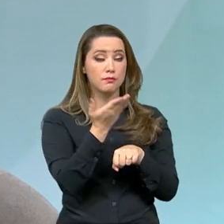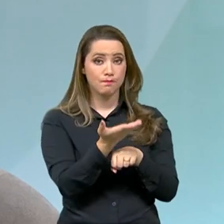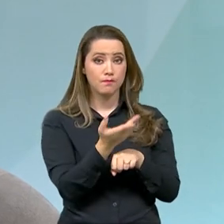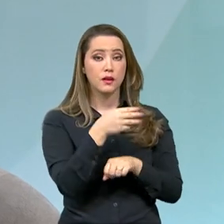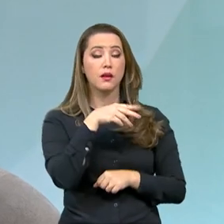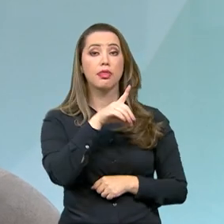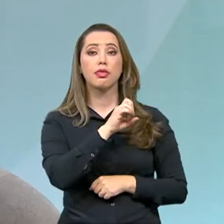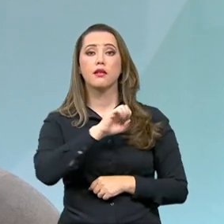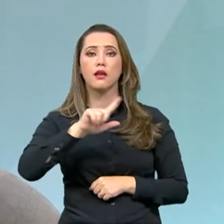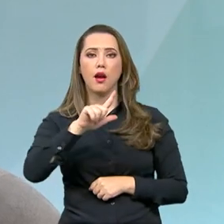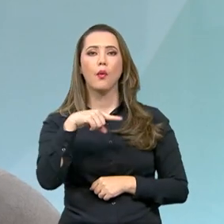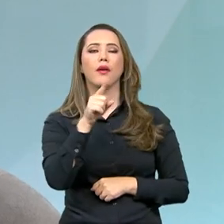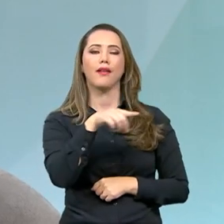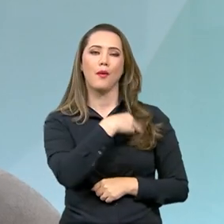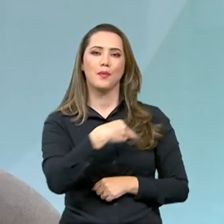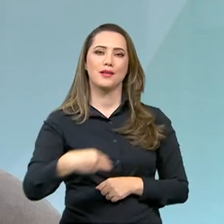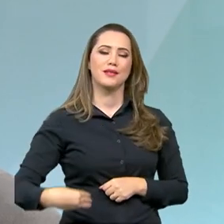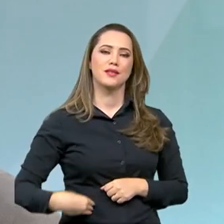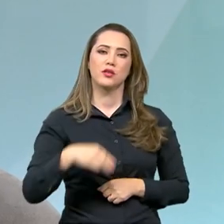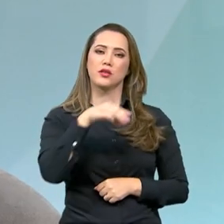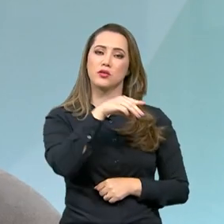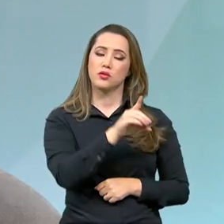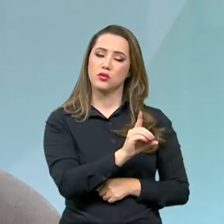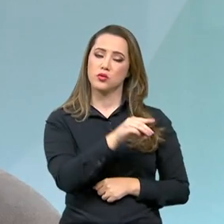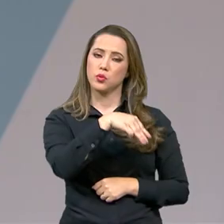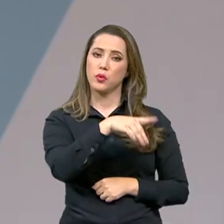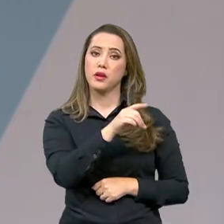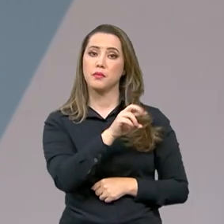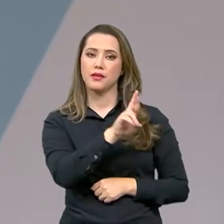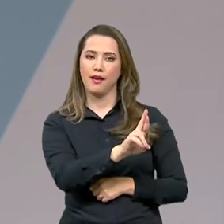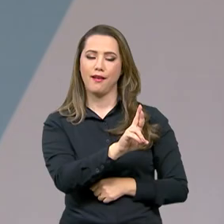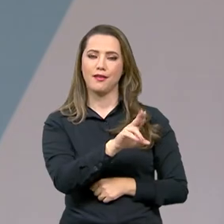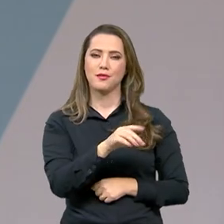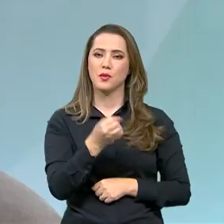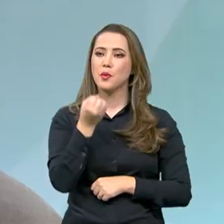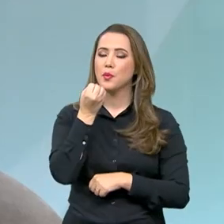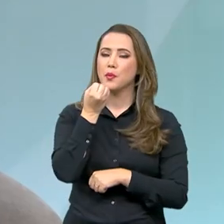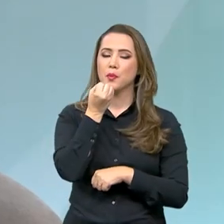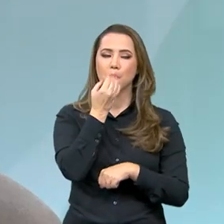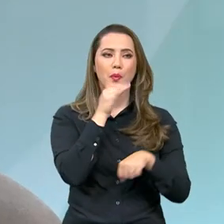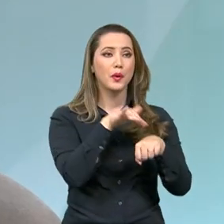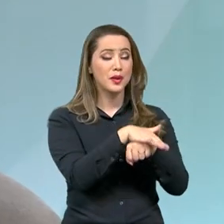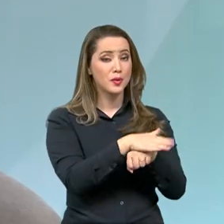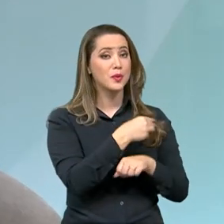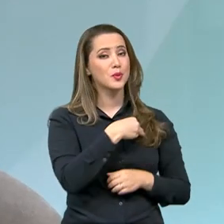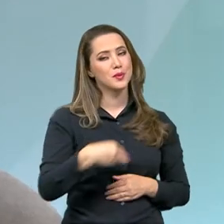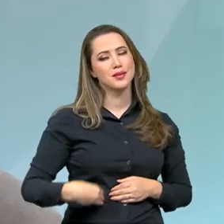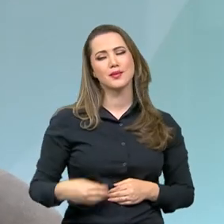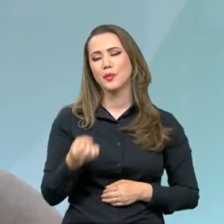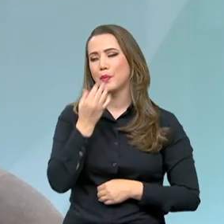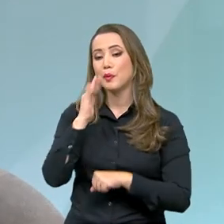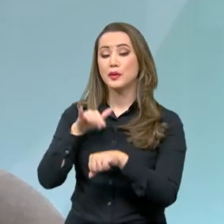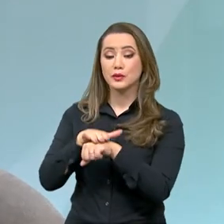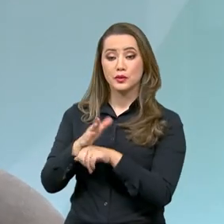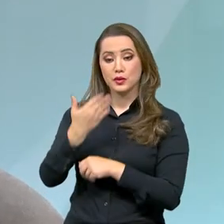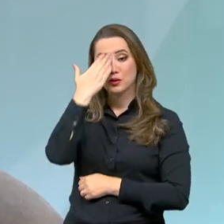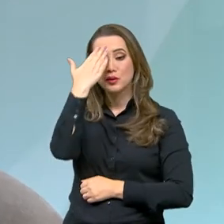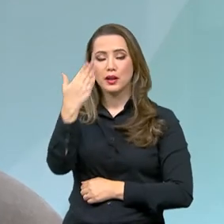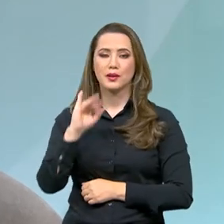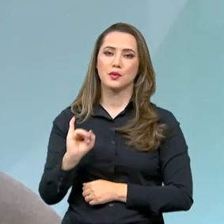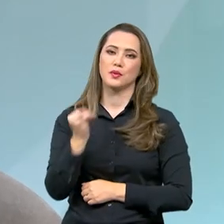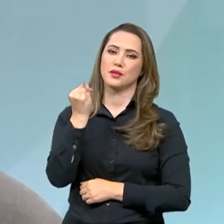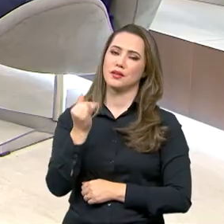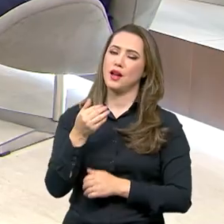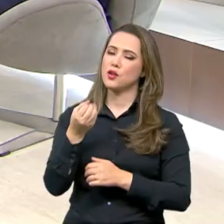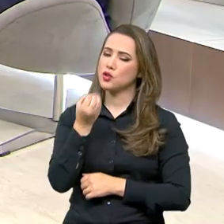Daniel Ferreira, nosso convidado de hoje do Brasil em Pauta. Boa noite, Ministro. Boa noite, obrigado pela oportunidade. É um prazer estar aqui na ABC